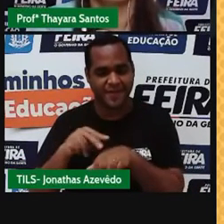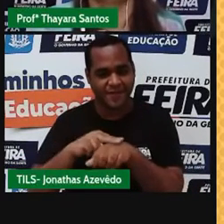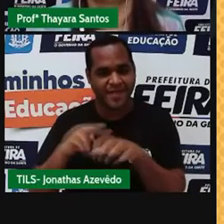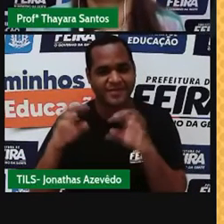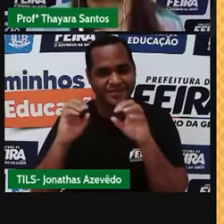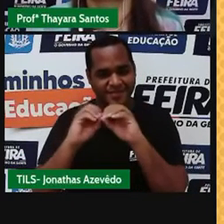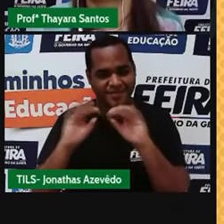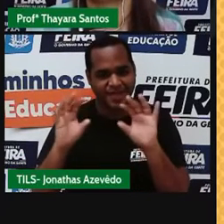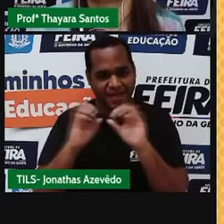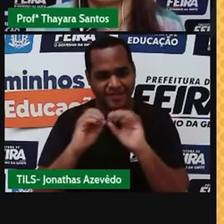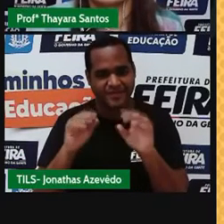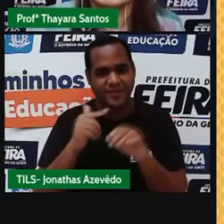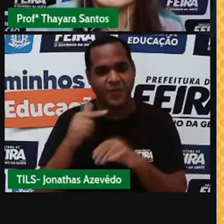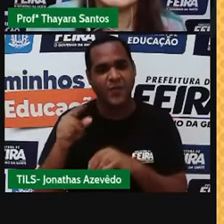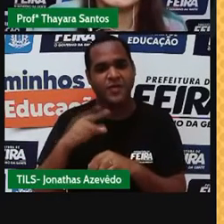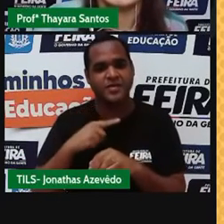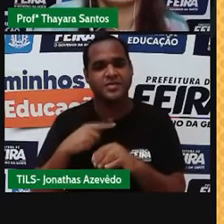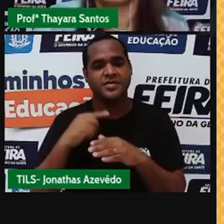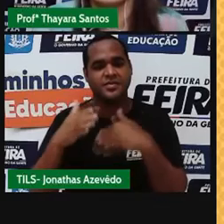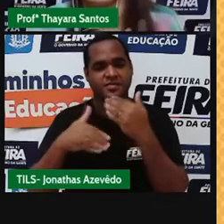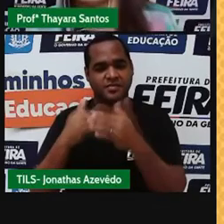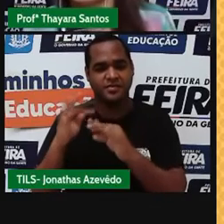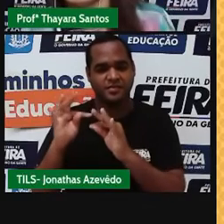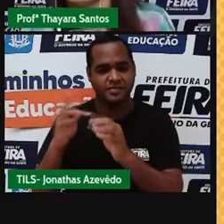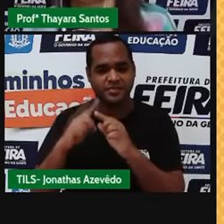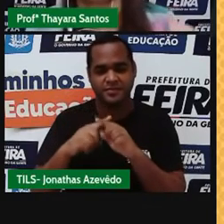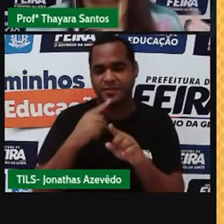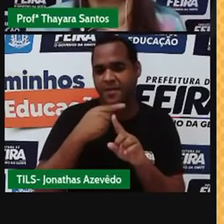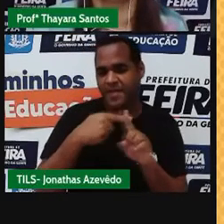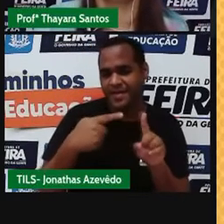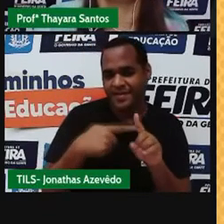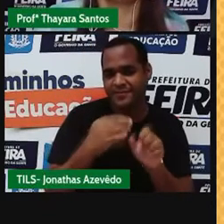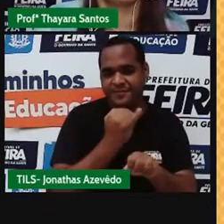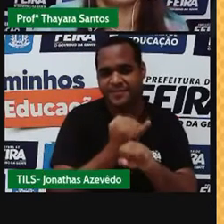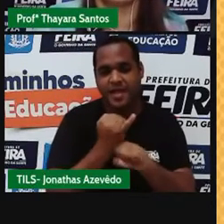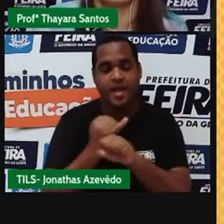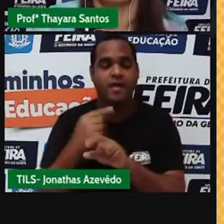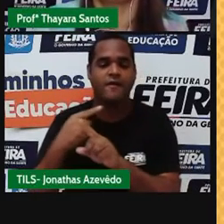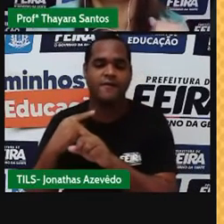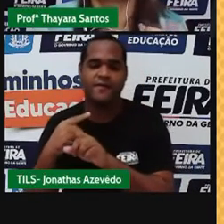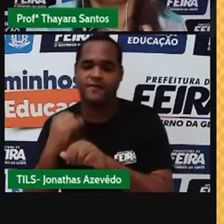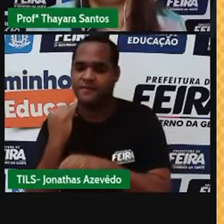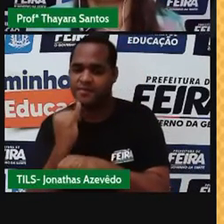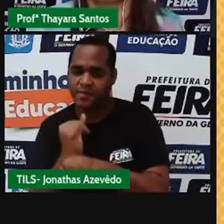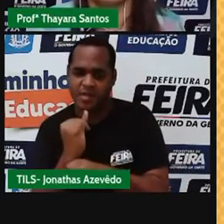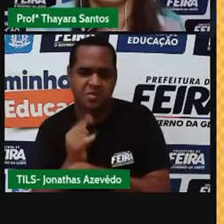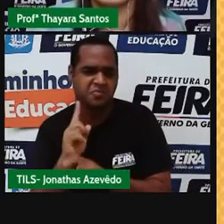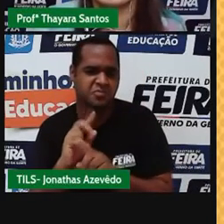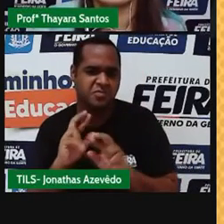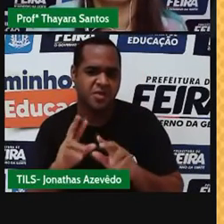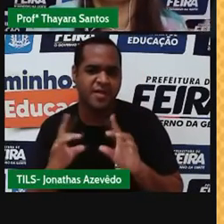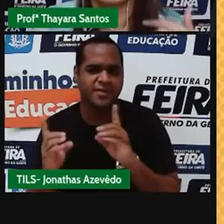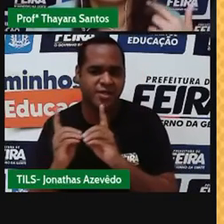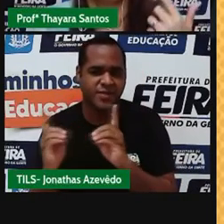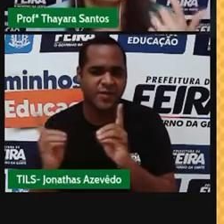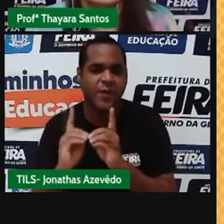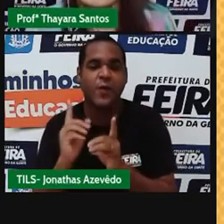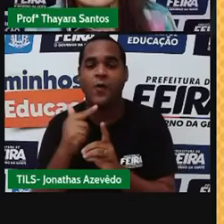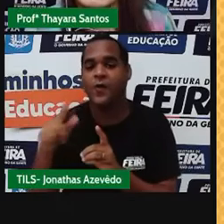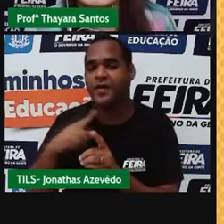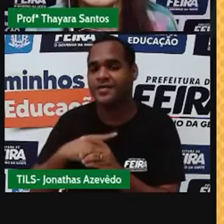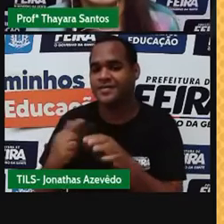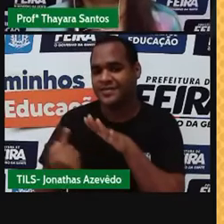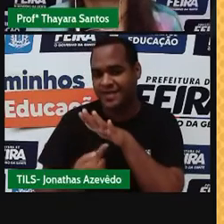claro. Tem os metais pós-transição, os semimetais, não metais poliatômicos, não metais diatômicos, os gases